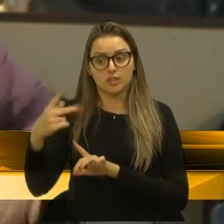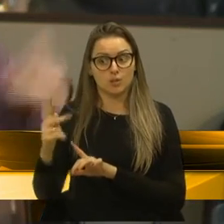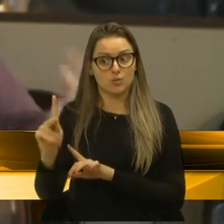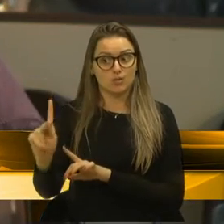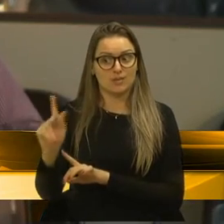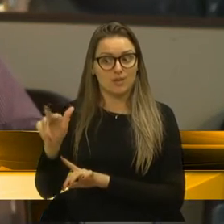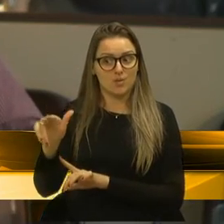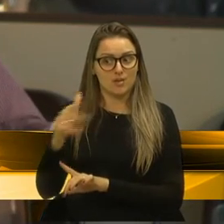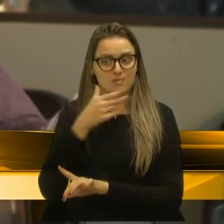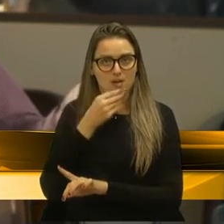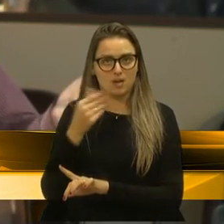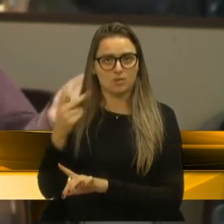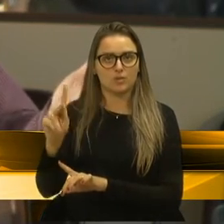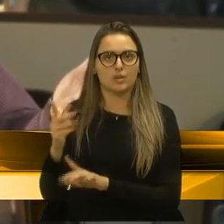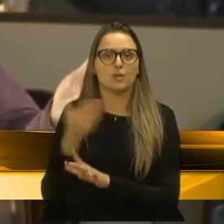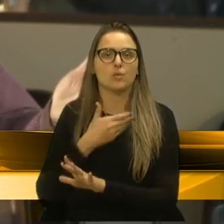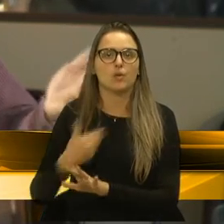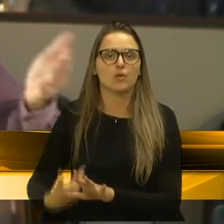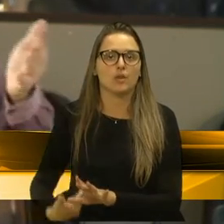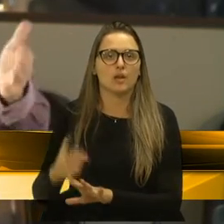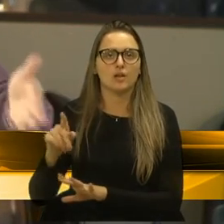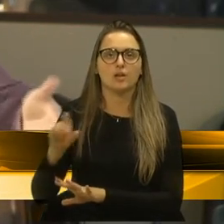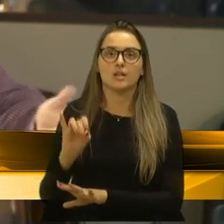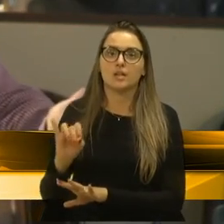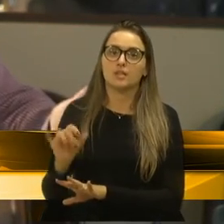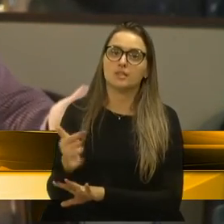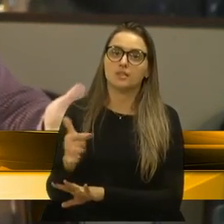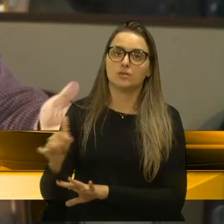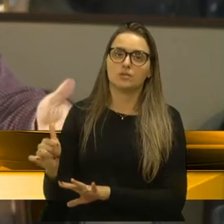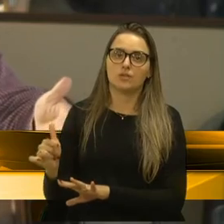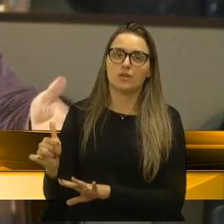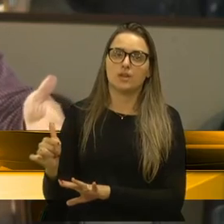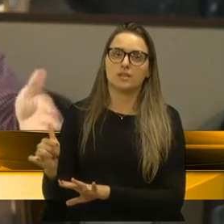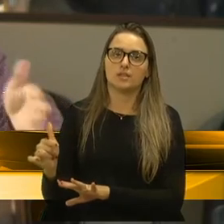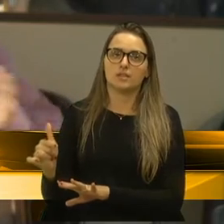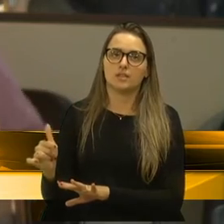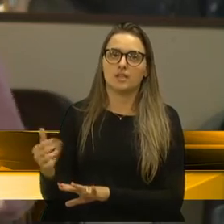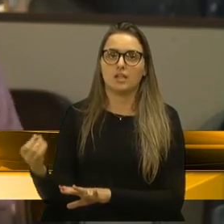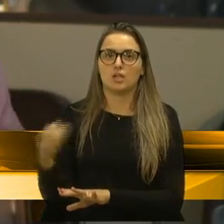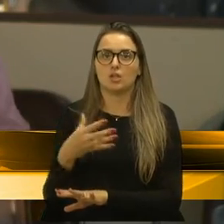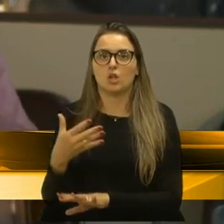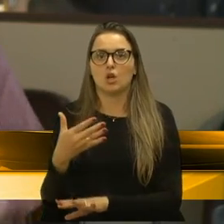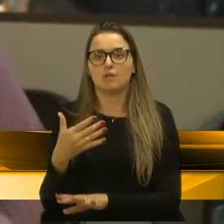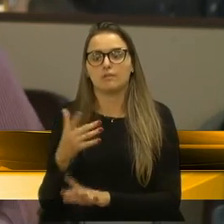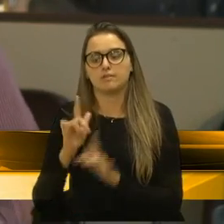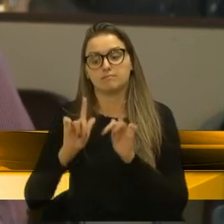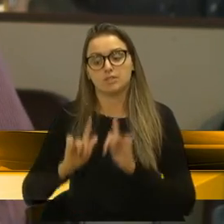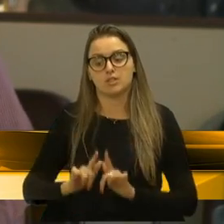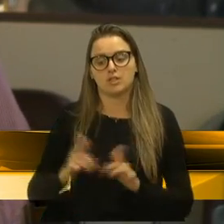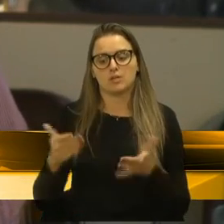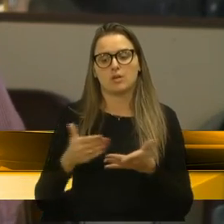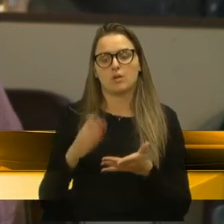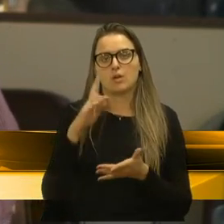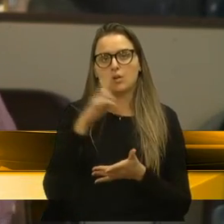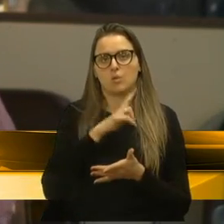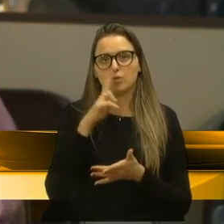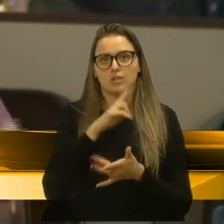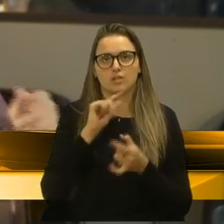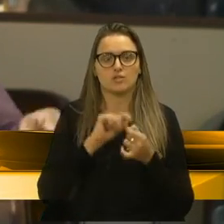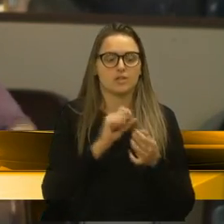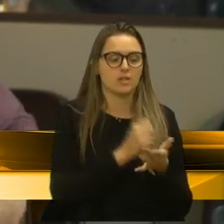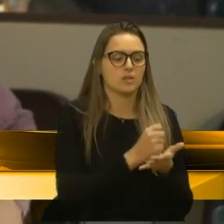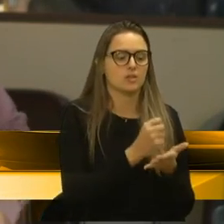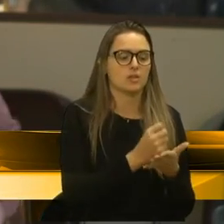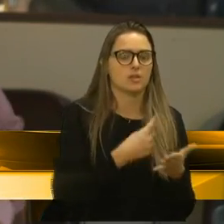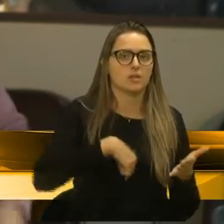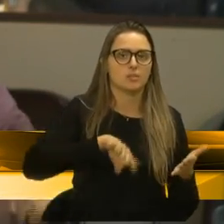ou por falta de conhecimento, que se não fosse essa nova gestão, às pressas, fazer um contrato para a